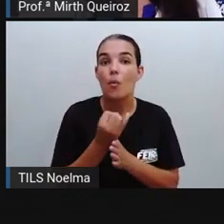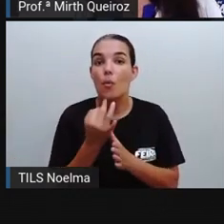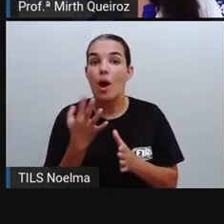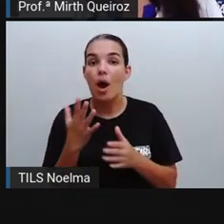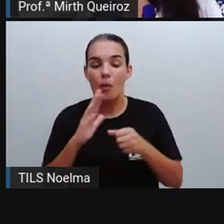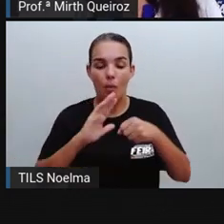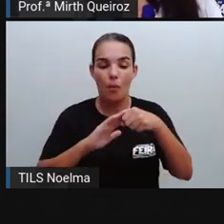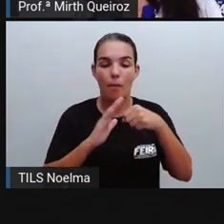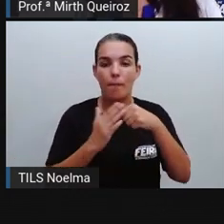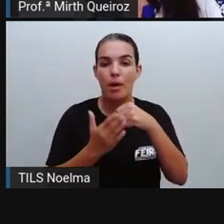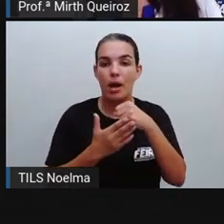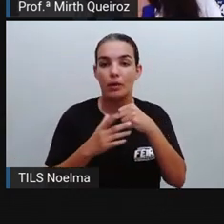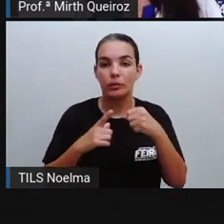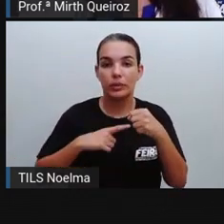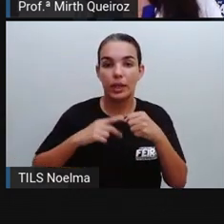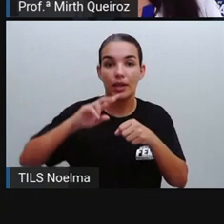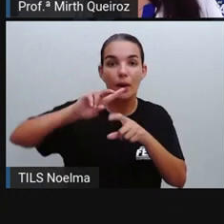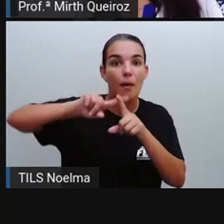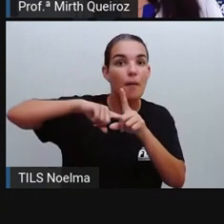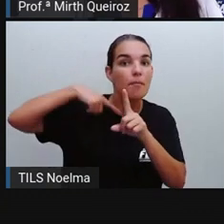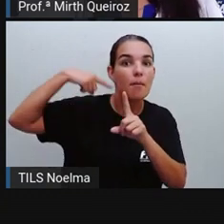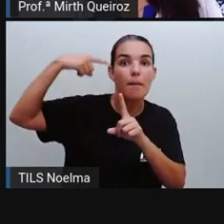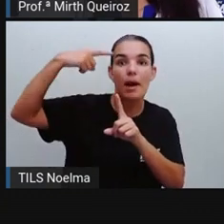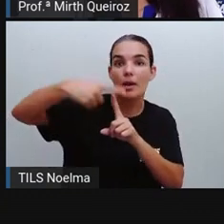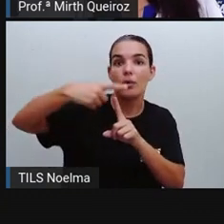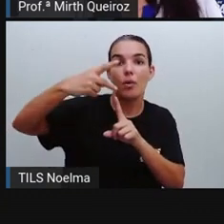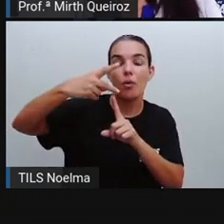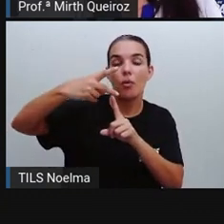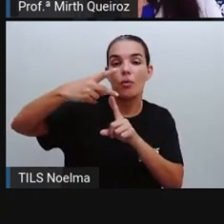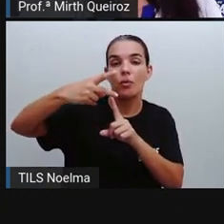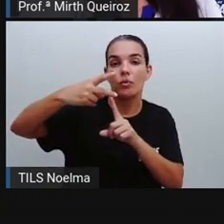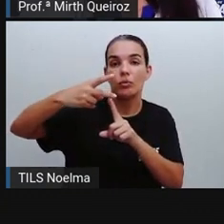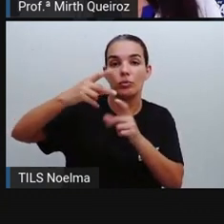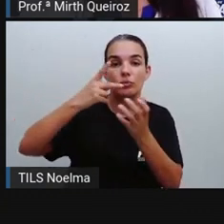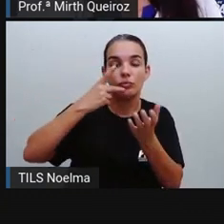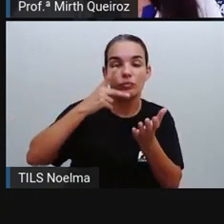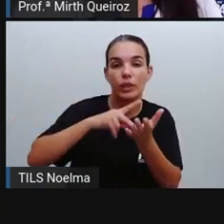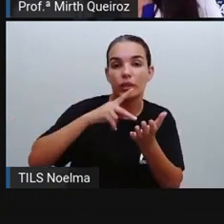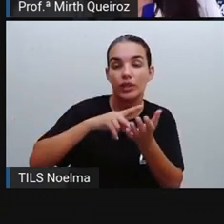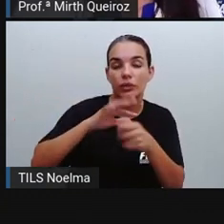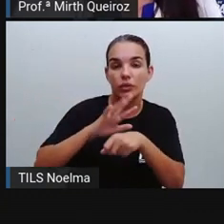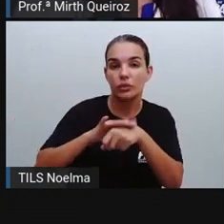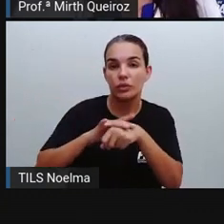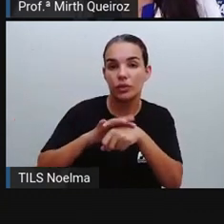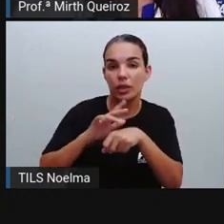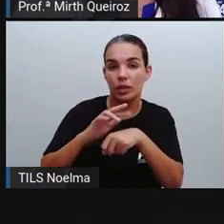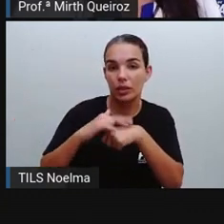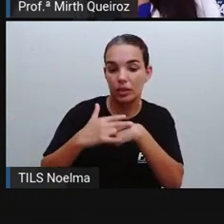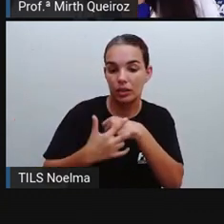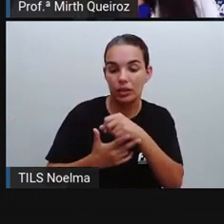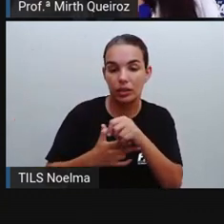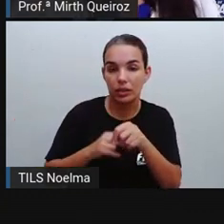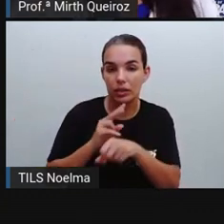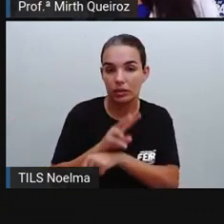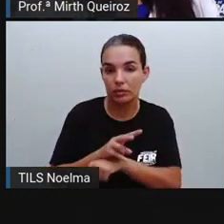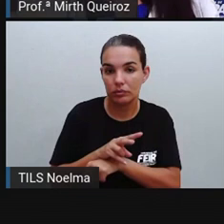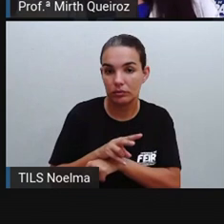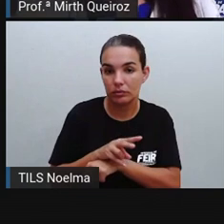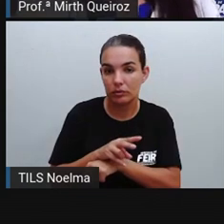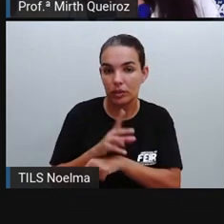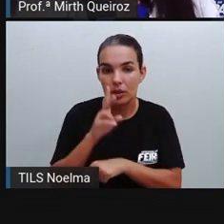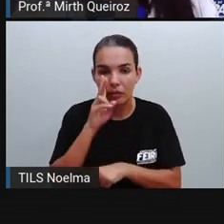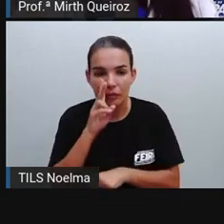a maior notificação de dengue? E qual que apresenta a menor? Pelo gráfico, mesmo sem a gente